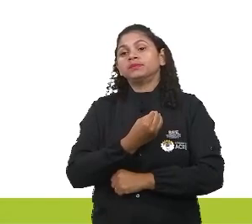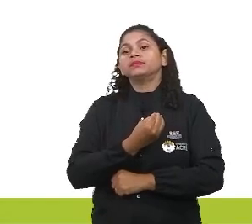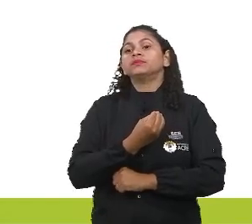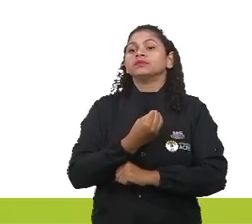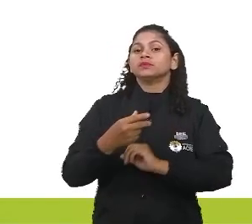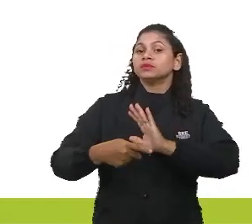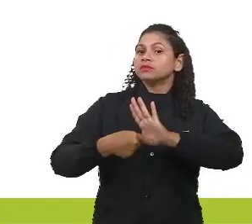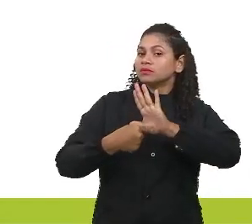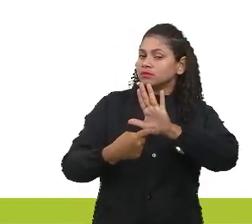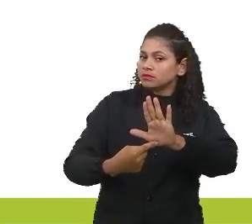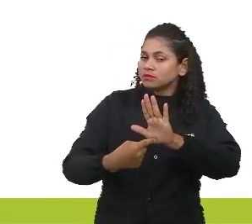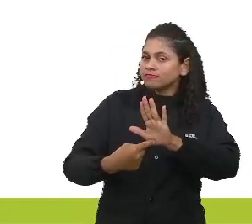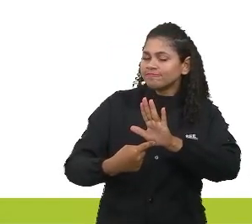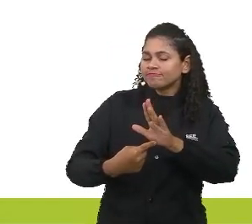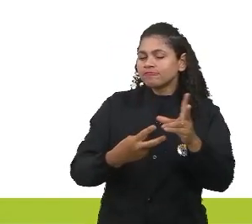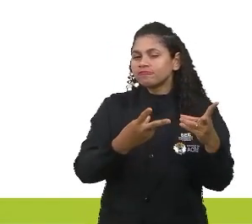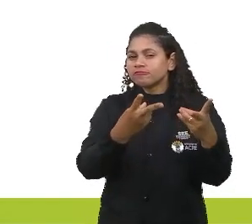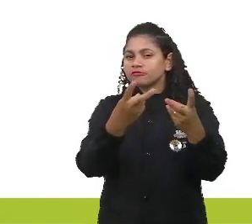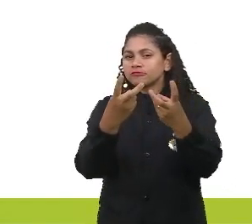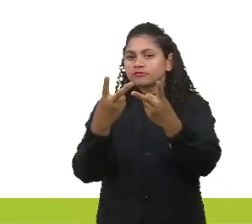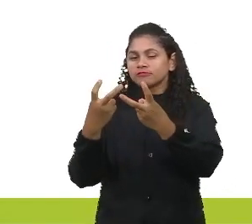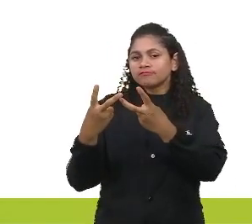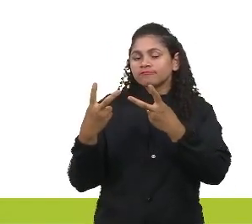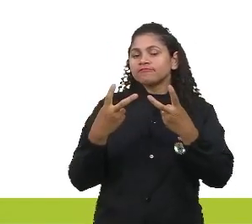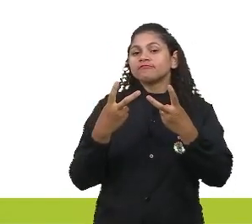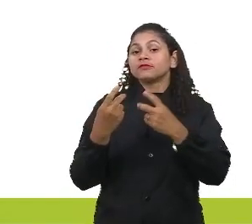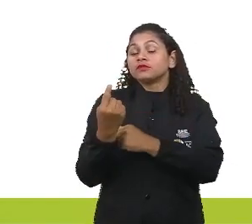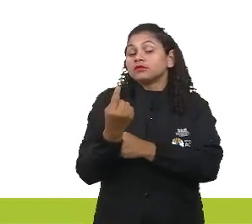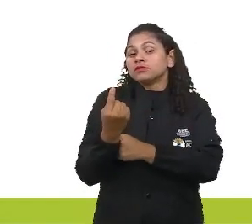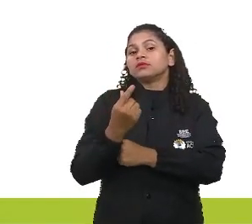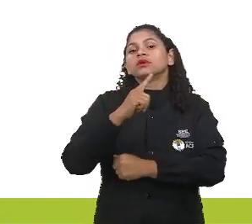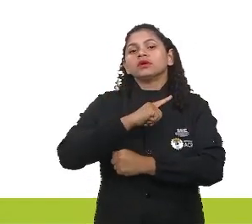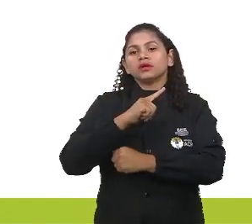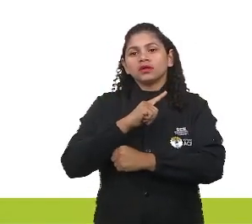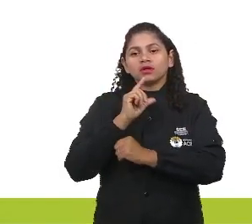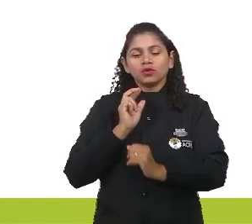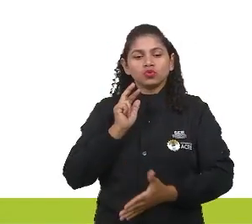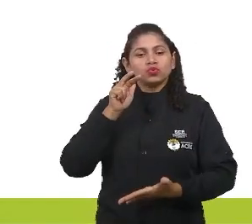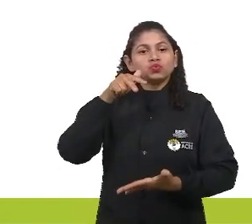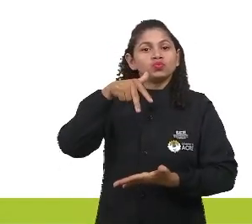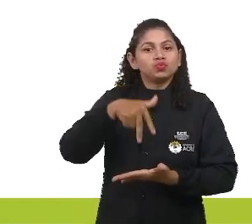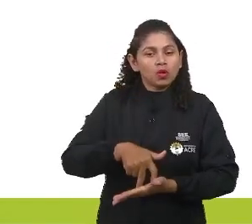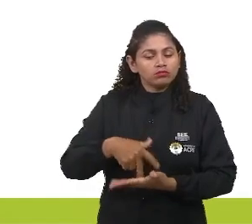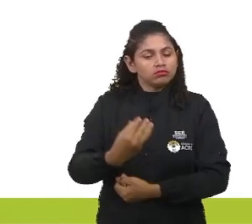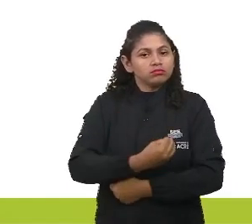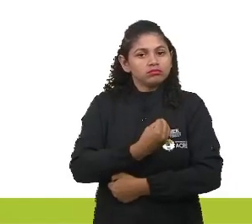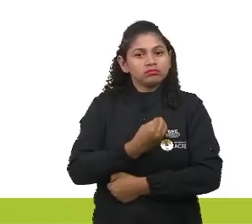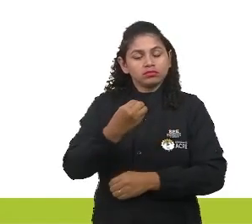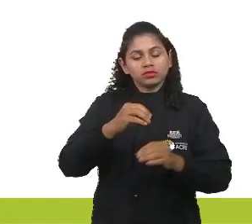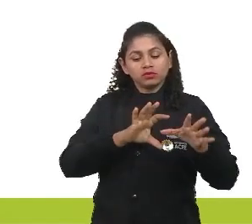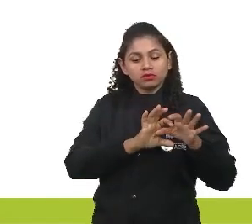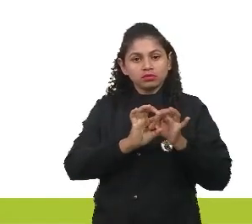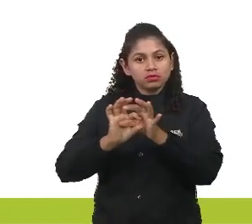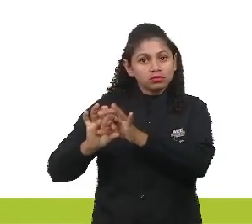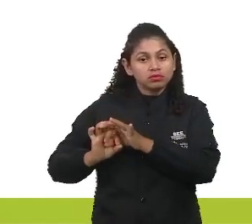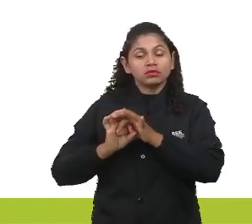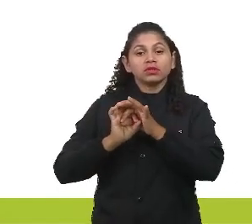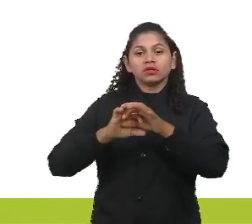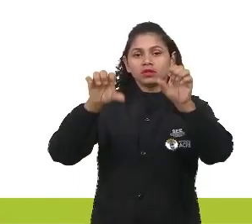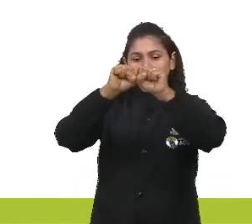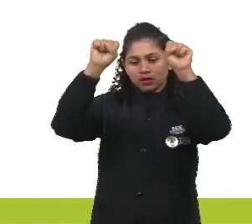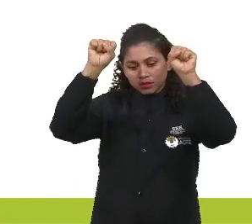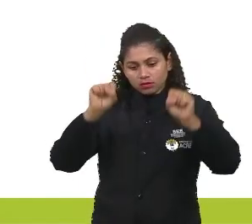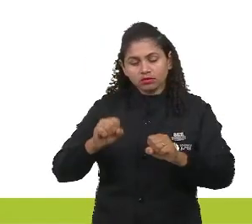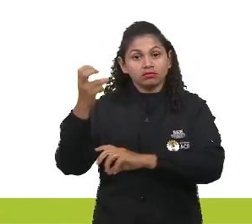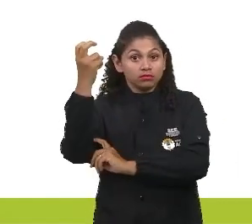definida como a percepção que o indivíduo tem sobre a sua posição na vida dentro de um contexto dos sistemas de